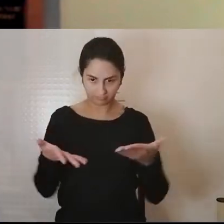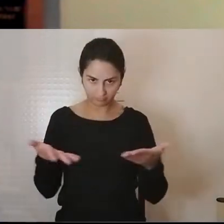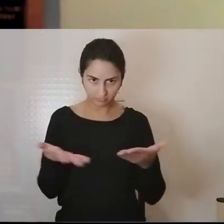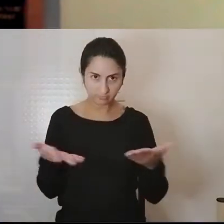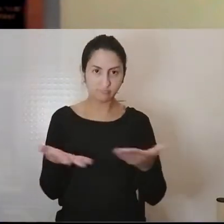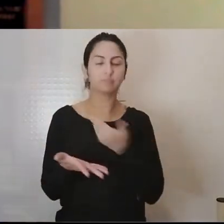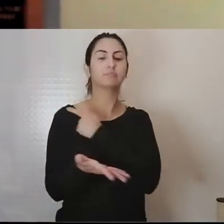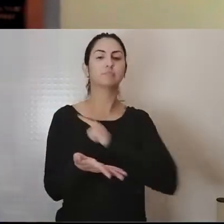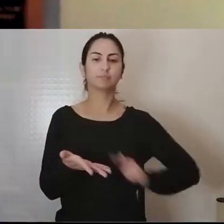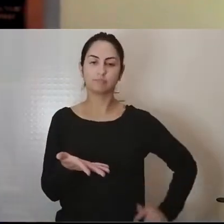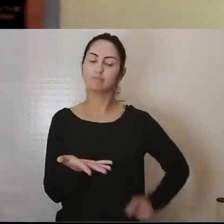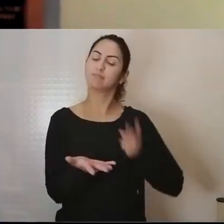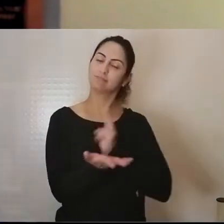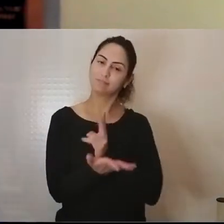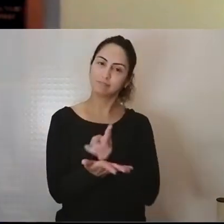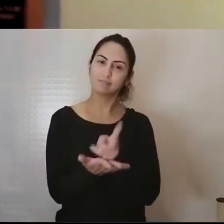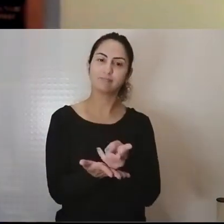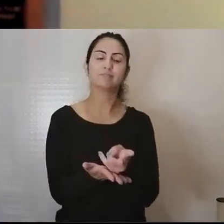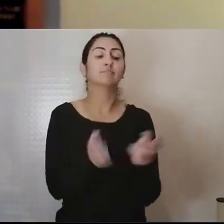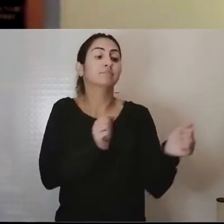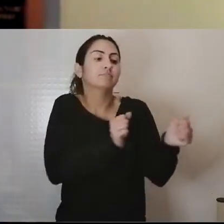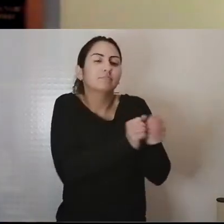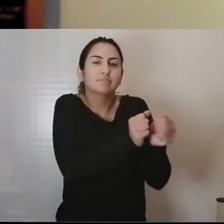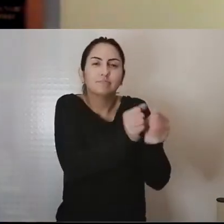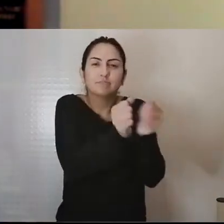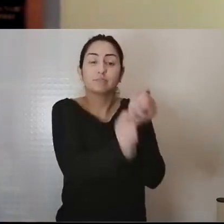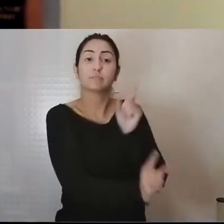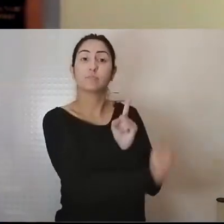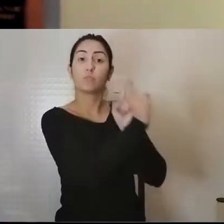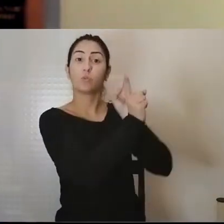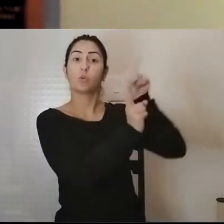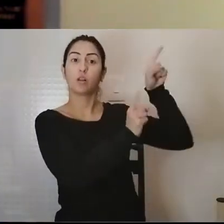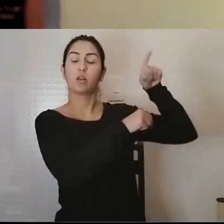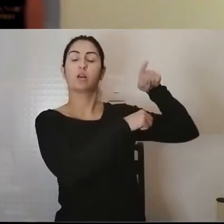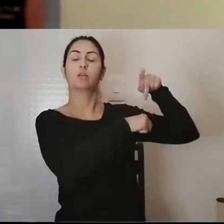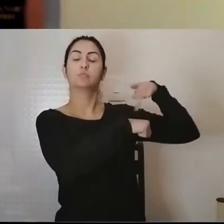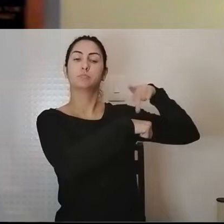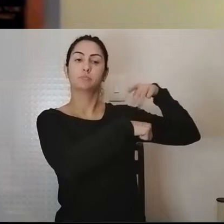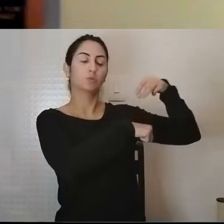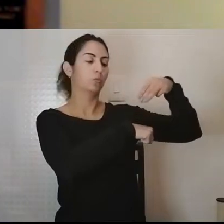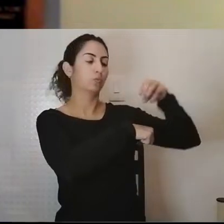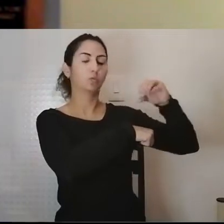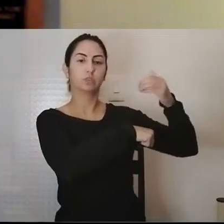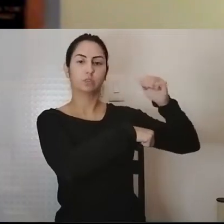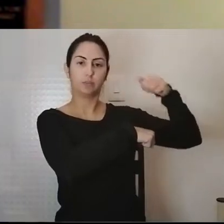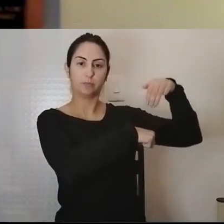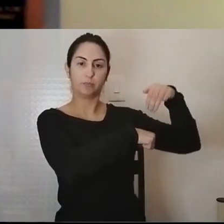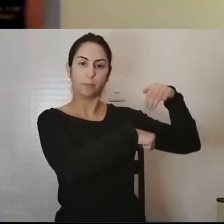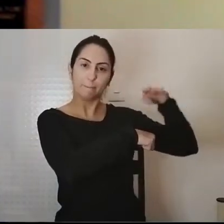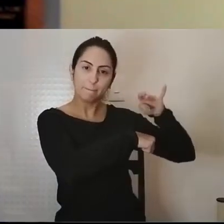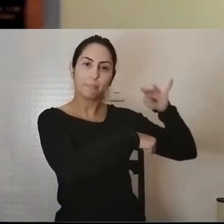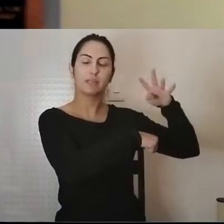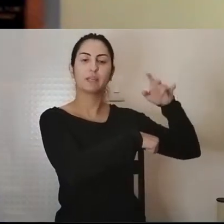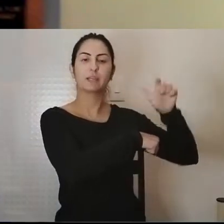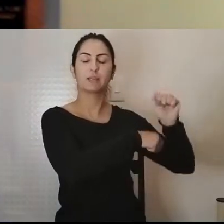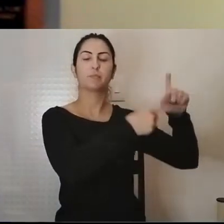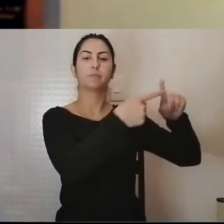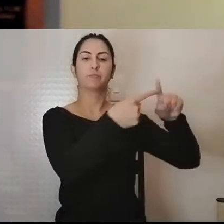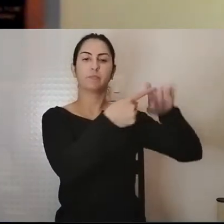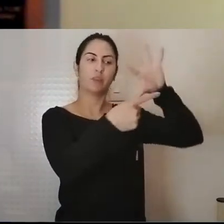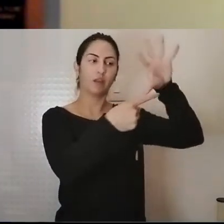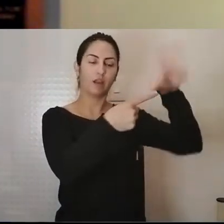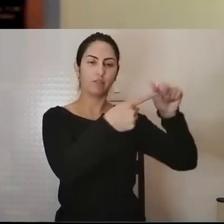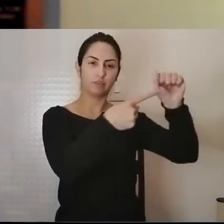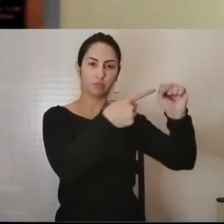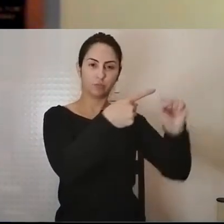tem se estendido por encontros em Moçambique, África do Sul, Bahia, no relação sexualidade da Uneb,